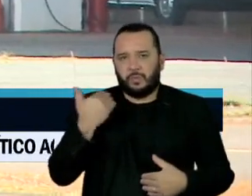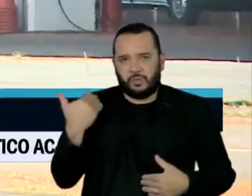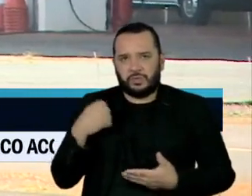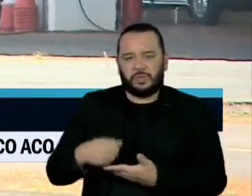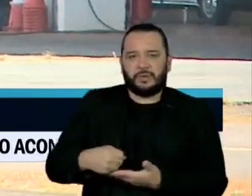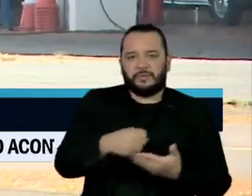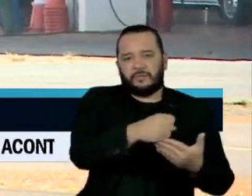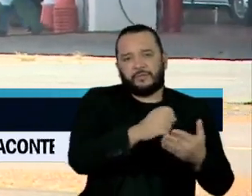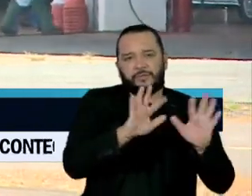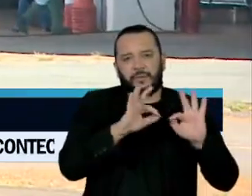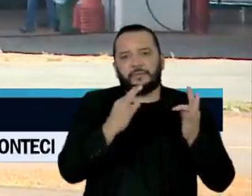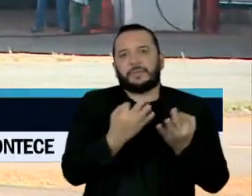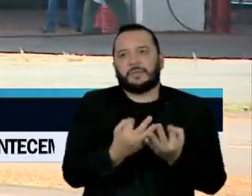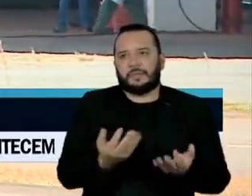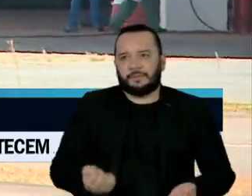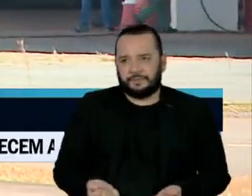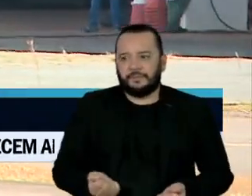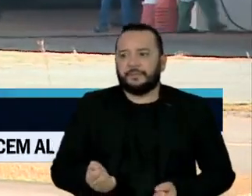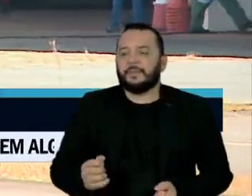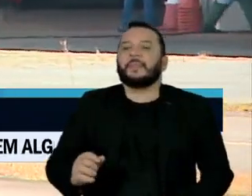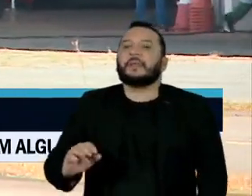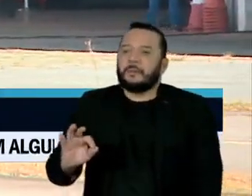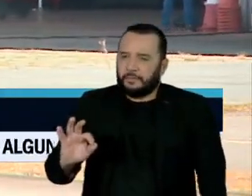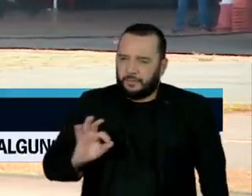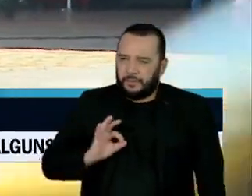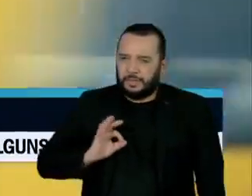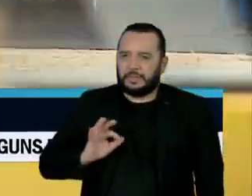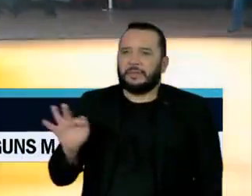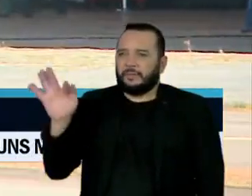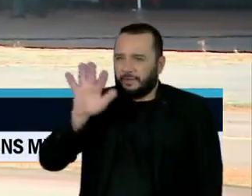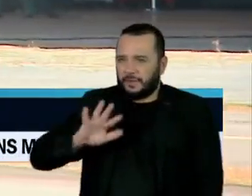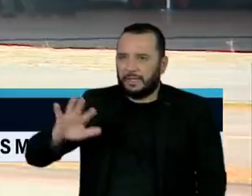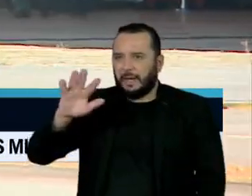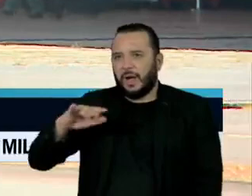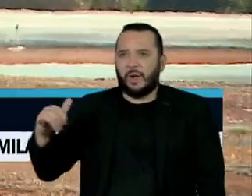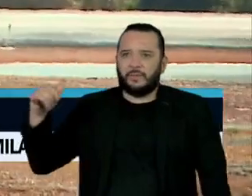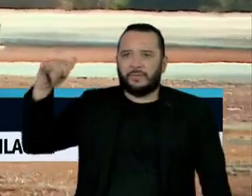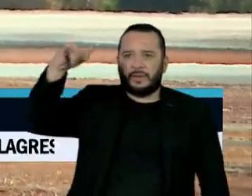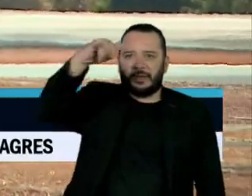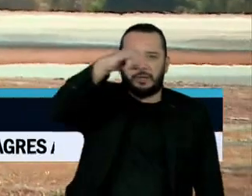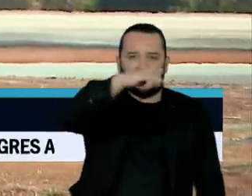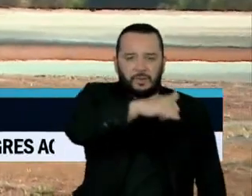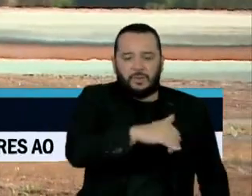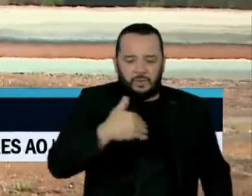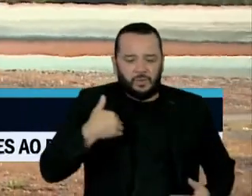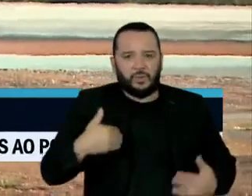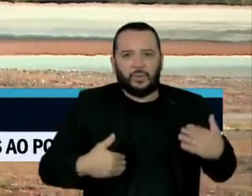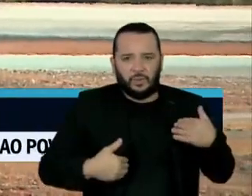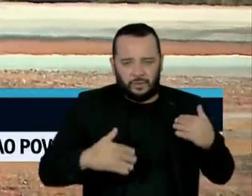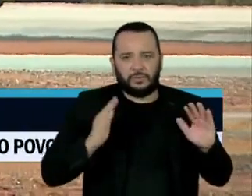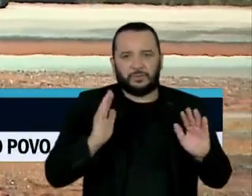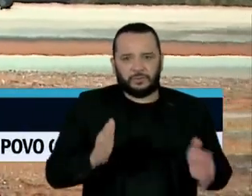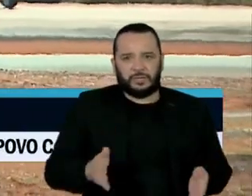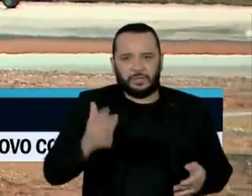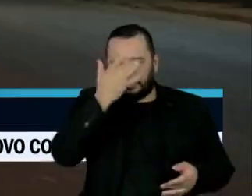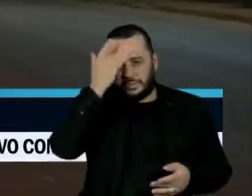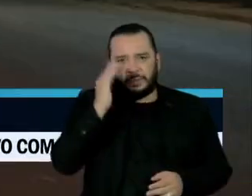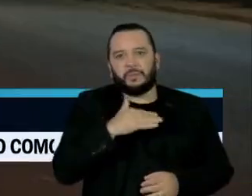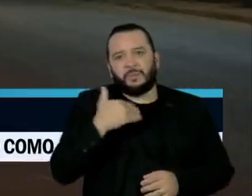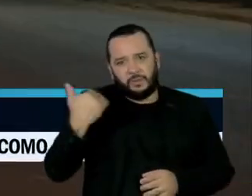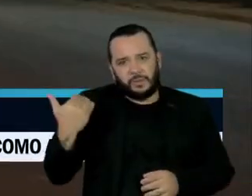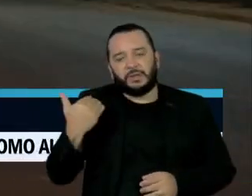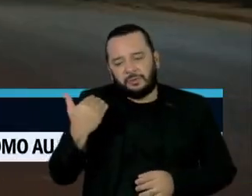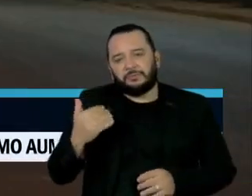O avião da Polícia Federal, que levou os restos mortais das vítimas, deixou Brasília no início da tarde.